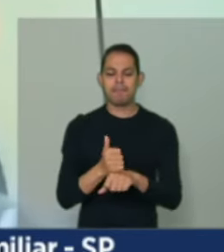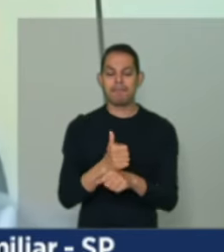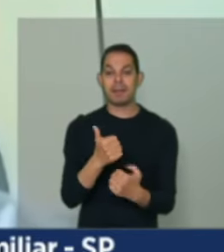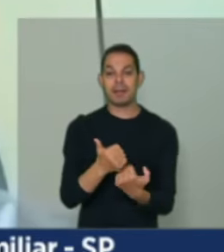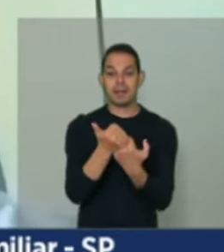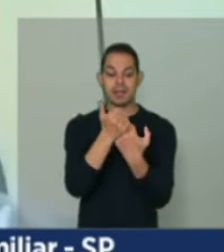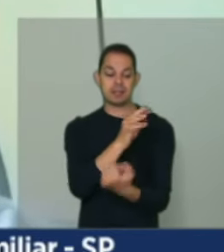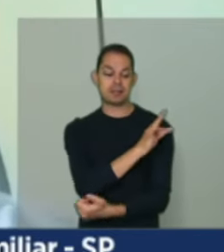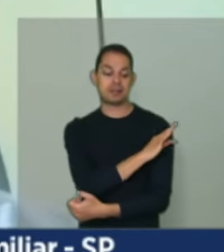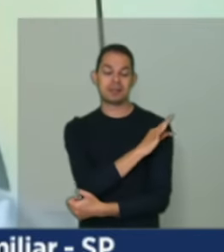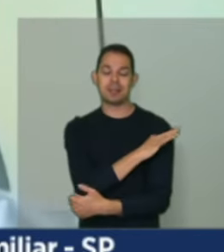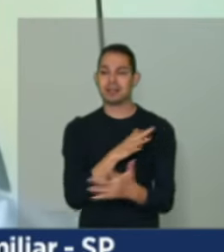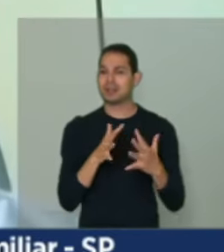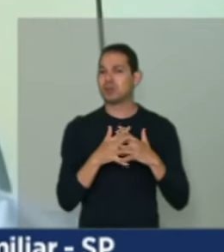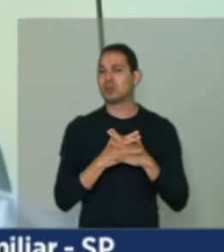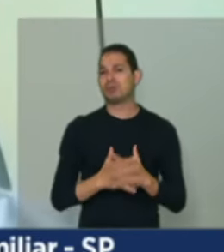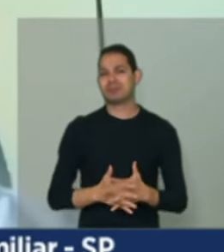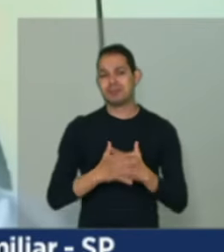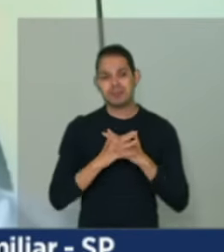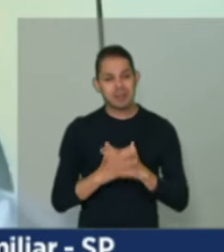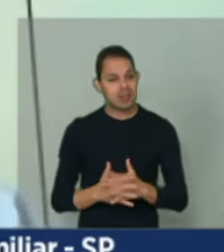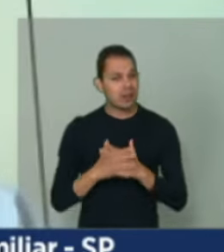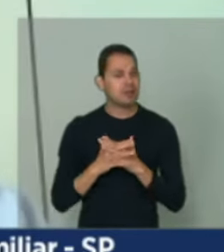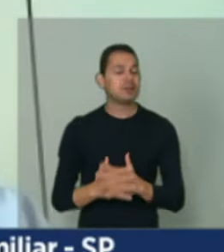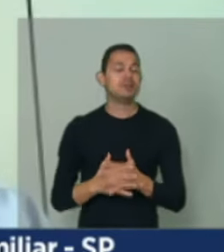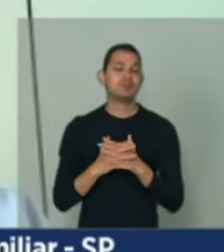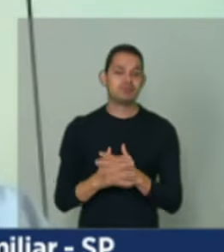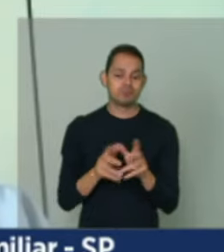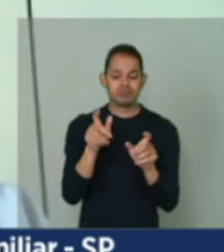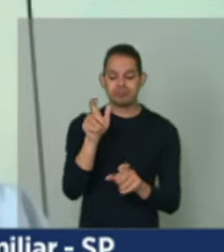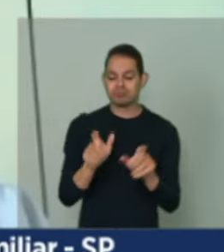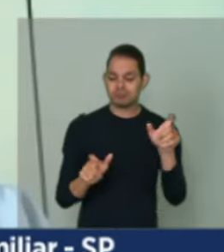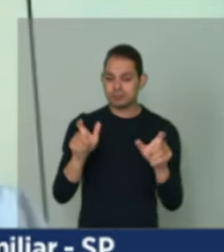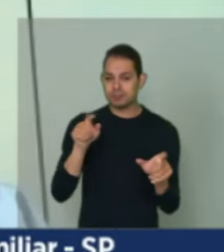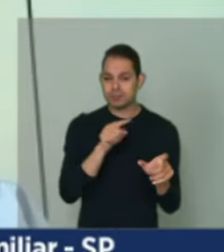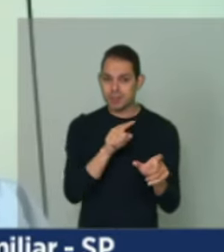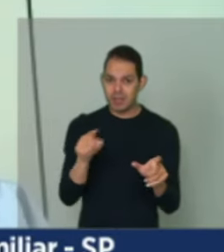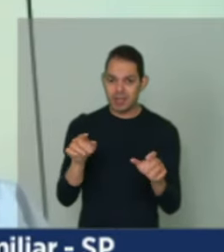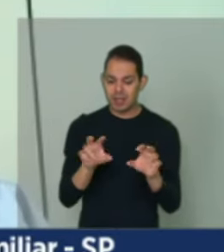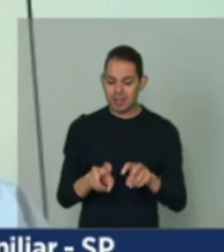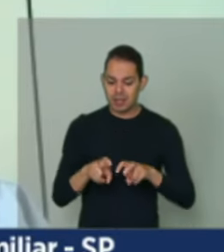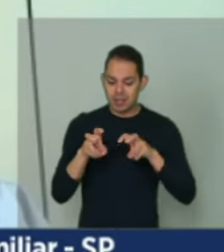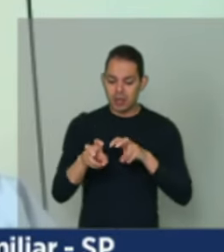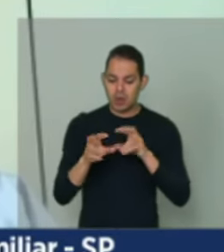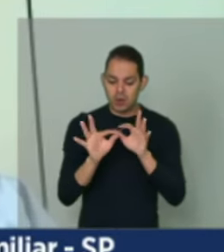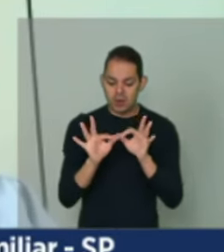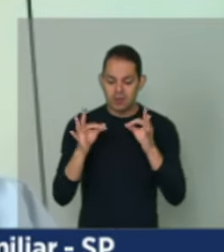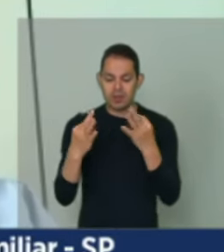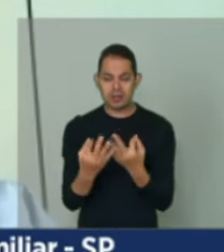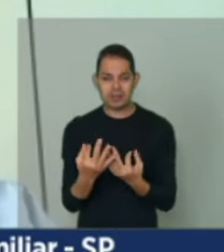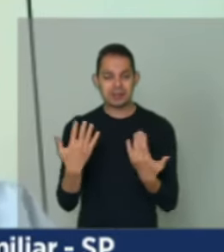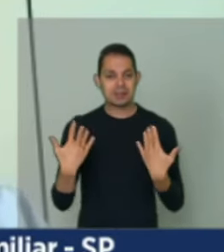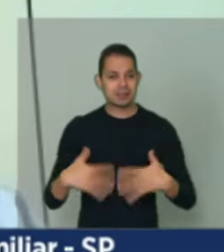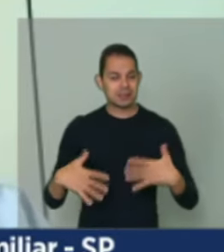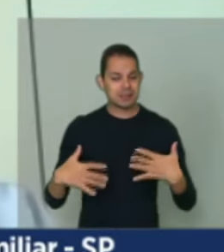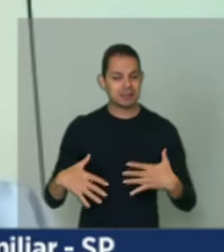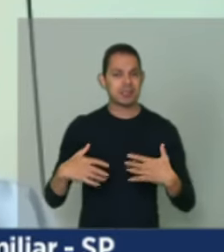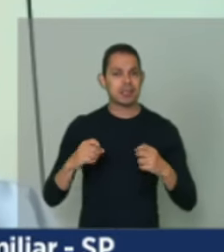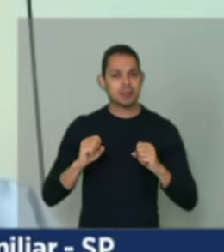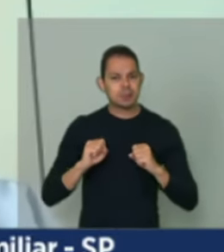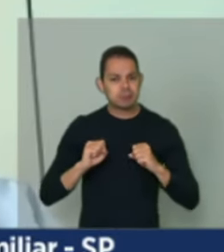é muito complicado, isto para os agricultores familiares, são o que mais busca